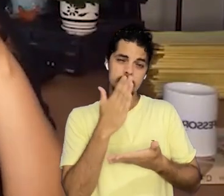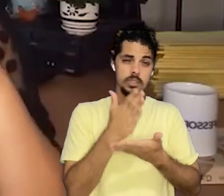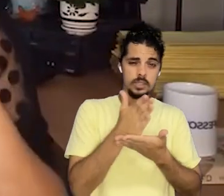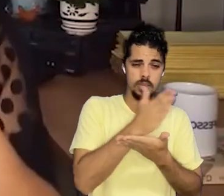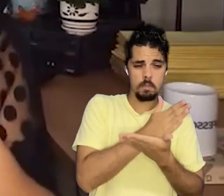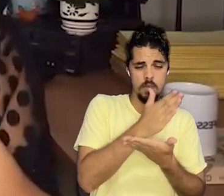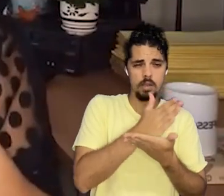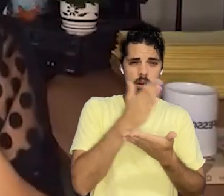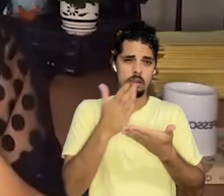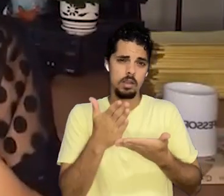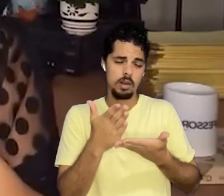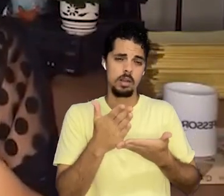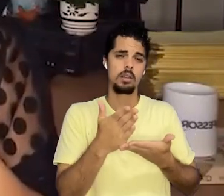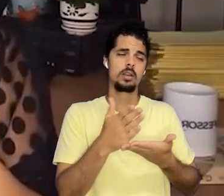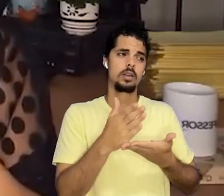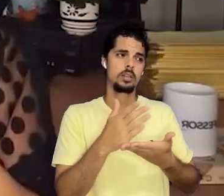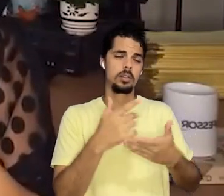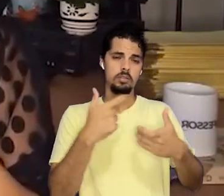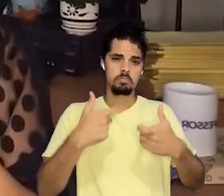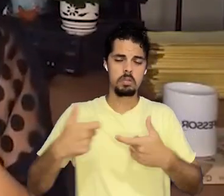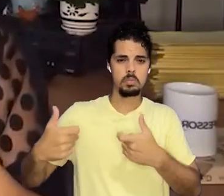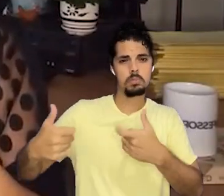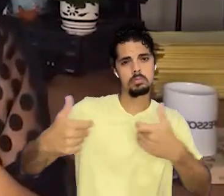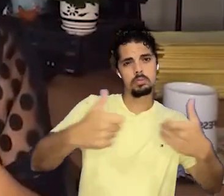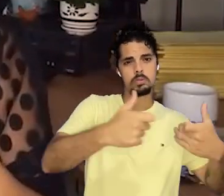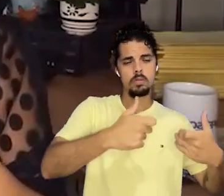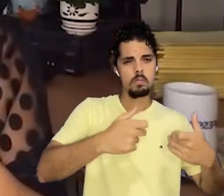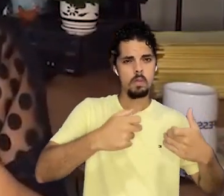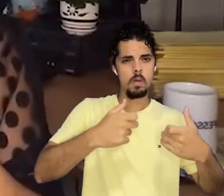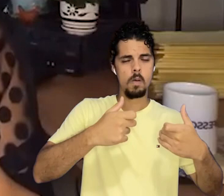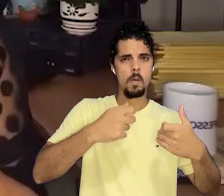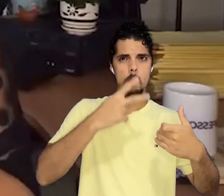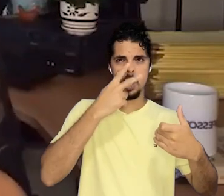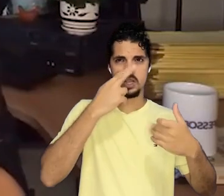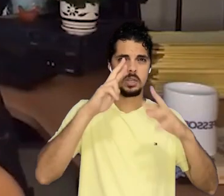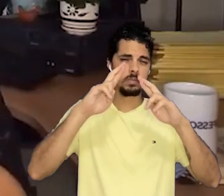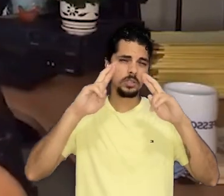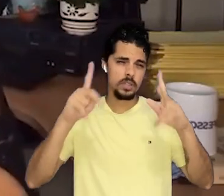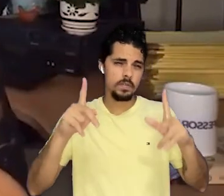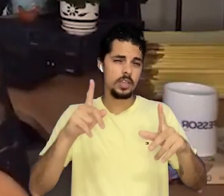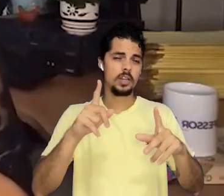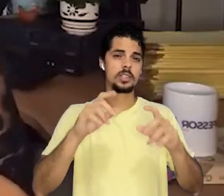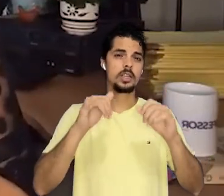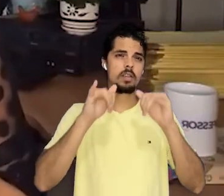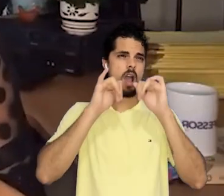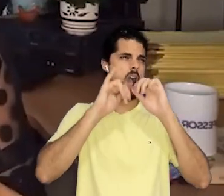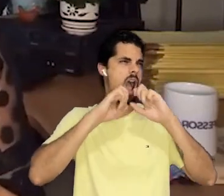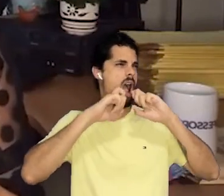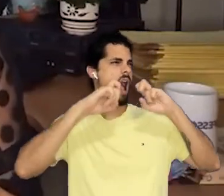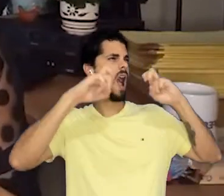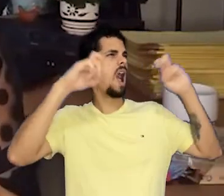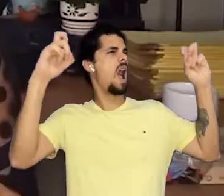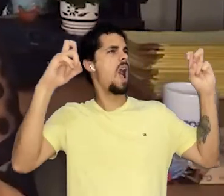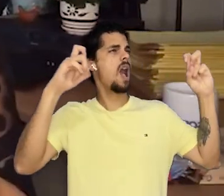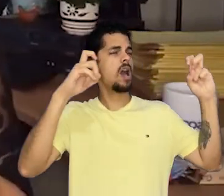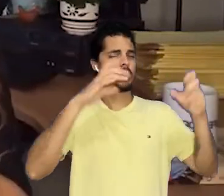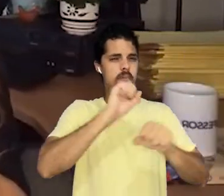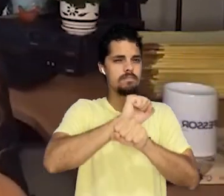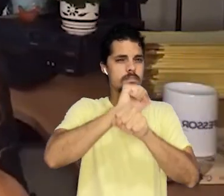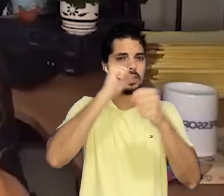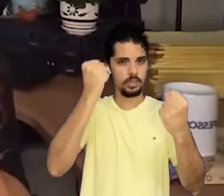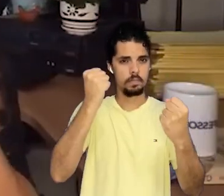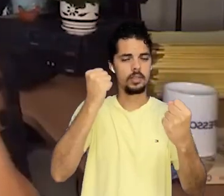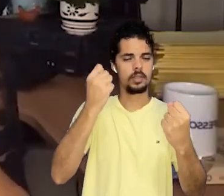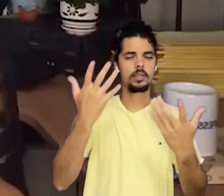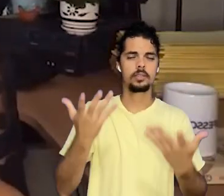se resume ao grito do Ipiranga. Uma outra situação que ele trabalha no texto